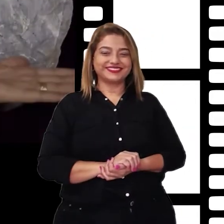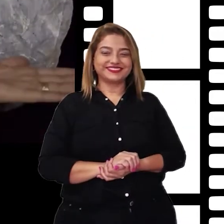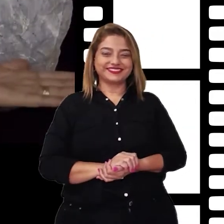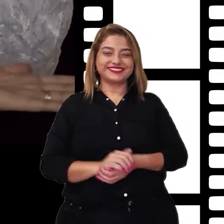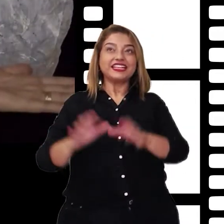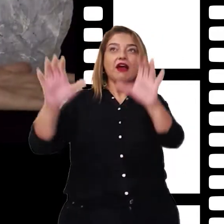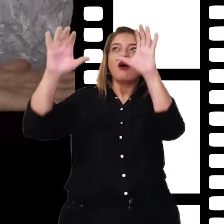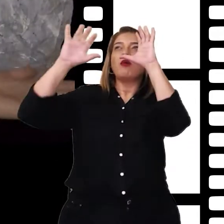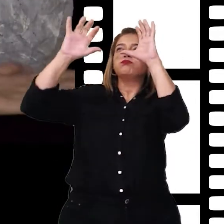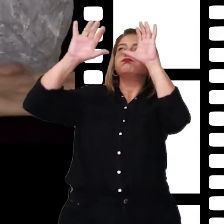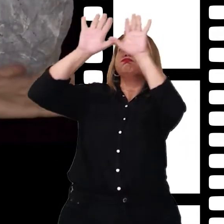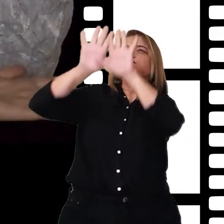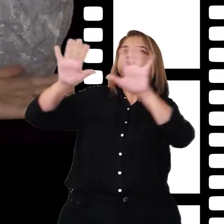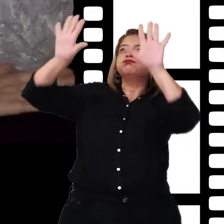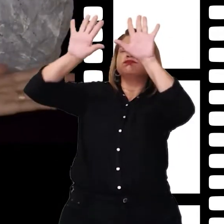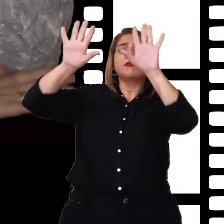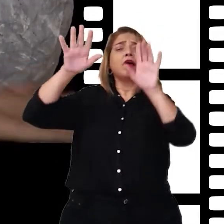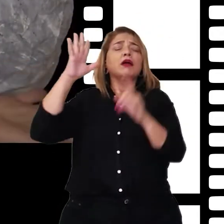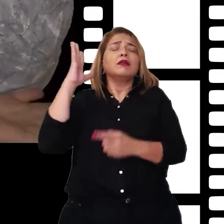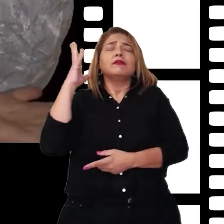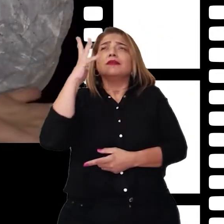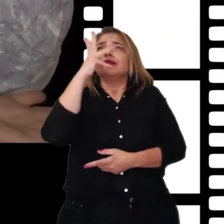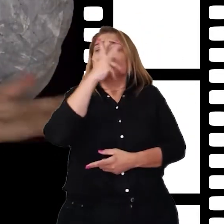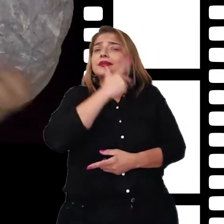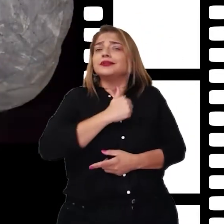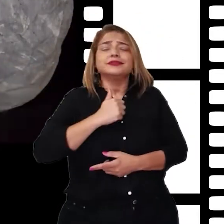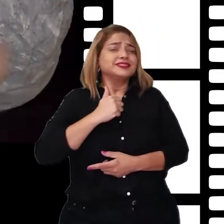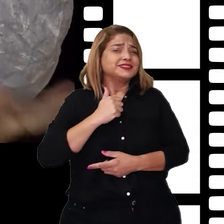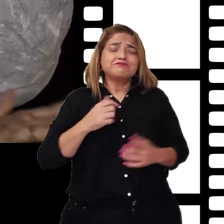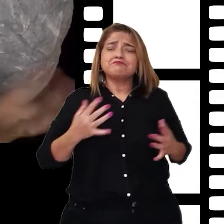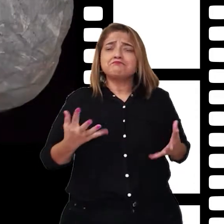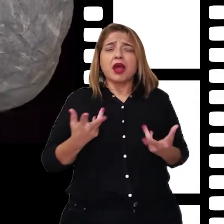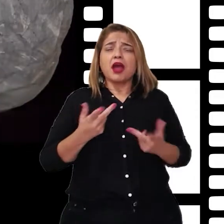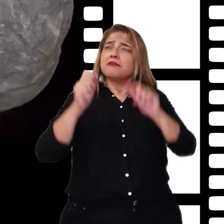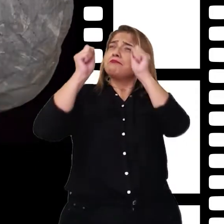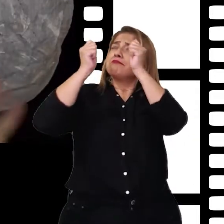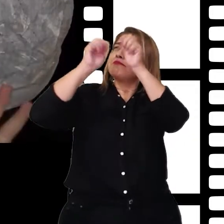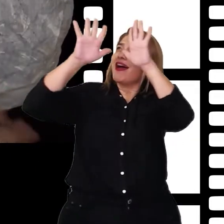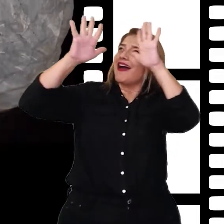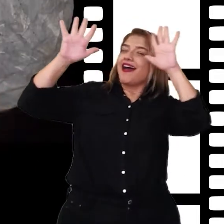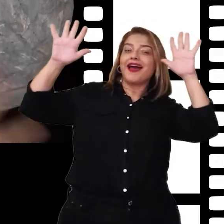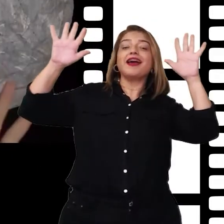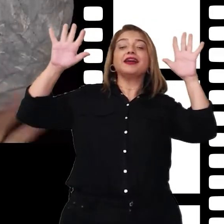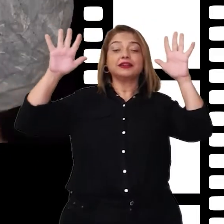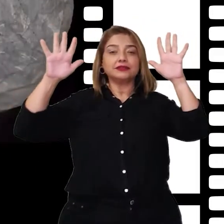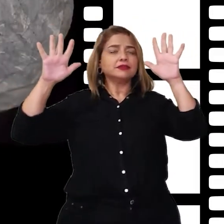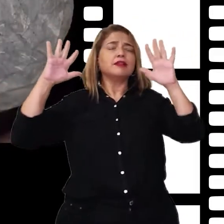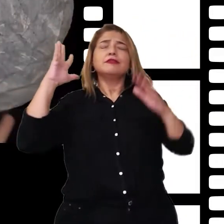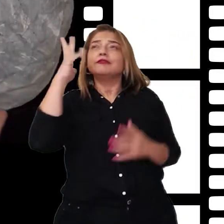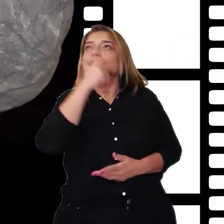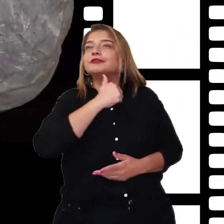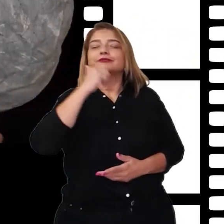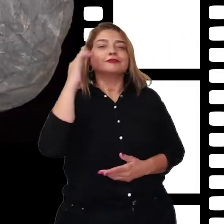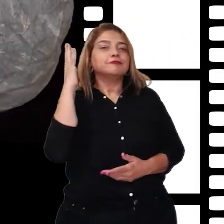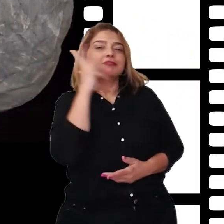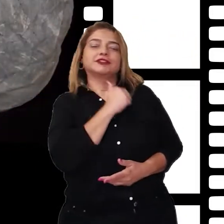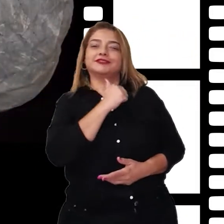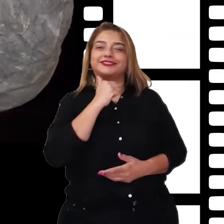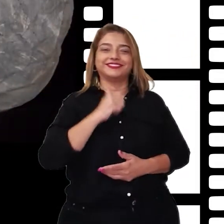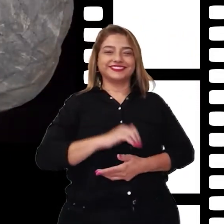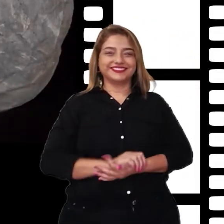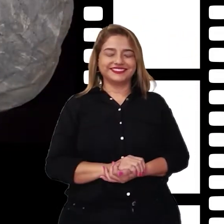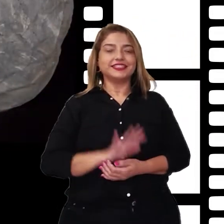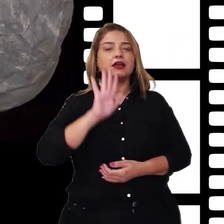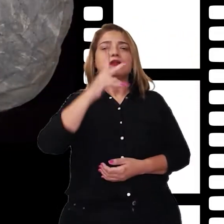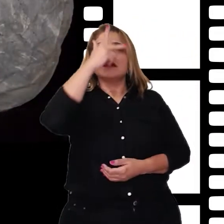A lua naquela noite estava radiante, brilhante, linda, linda e linda. E